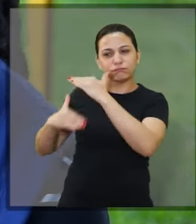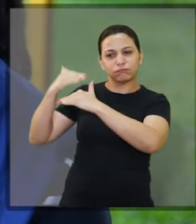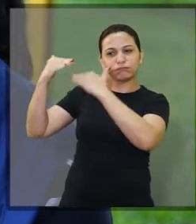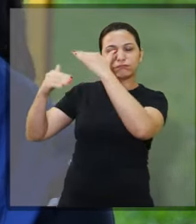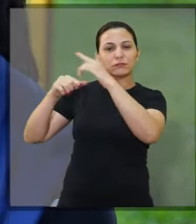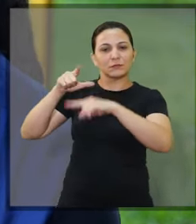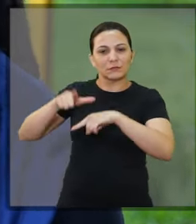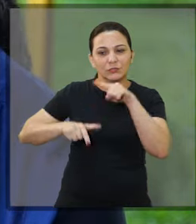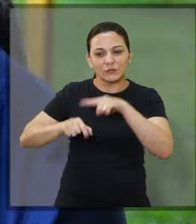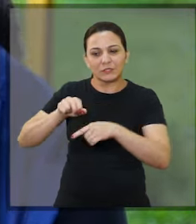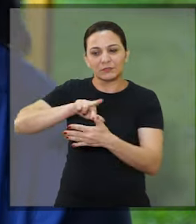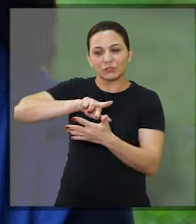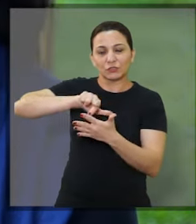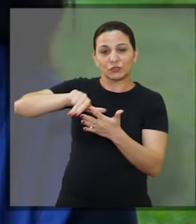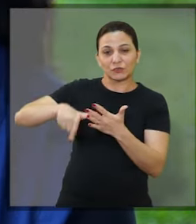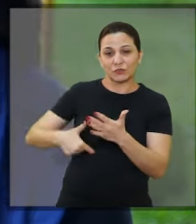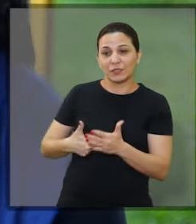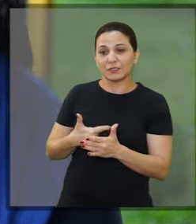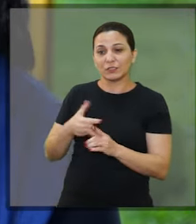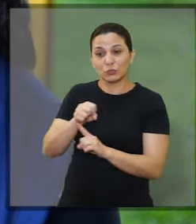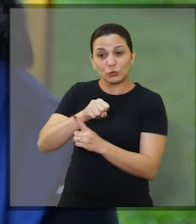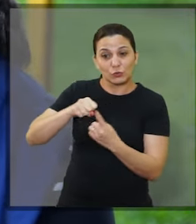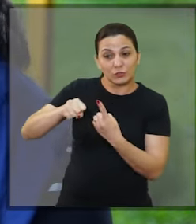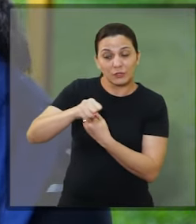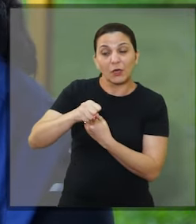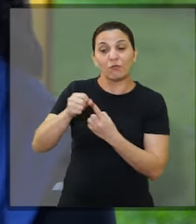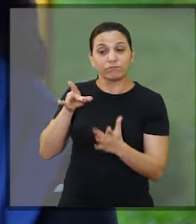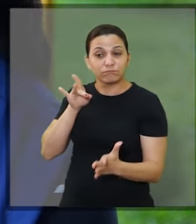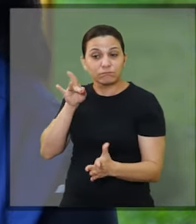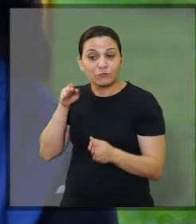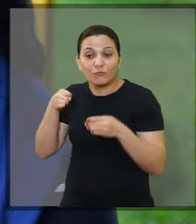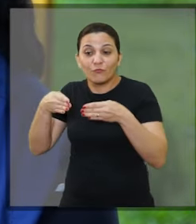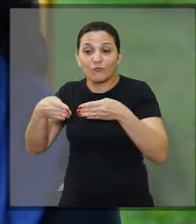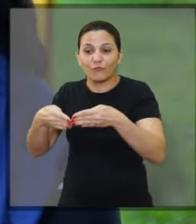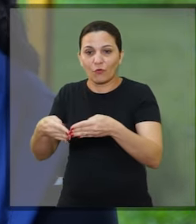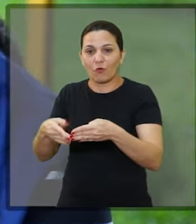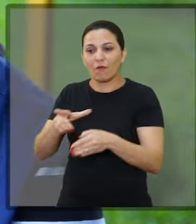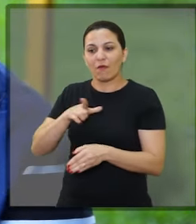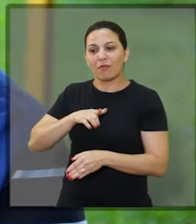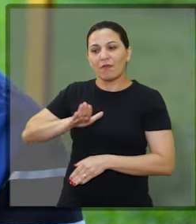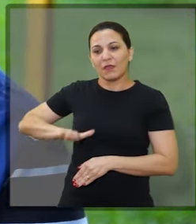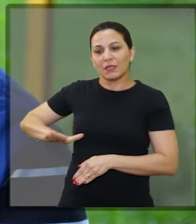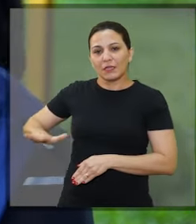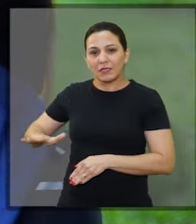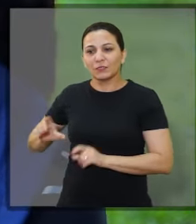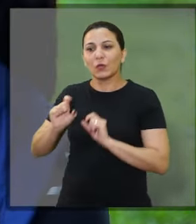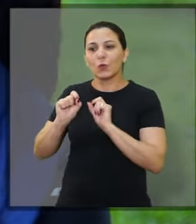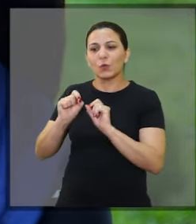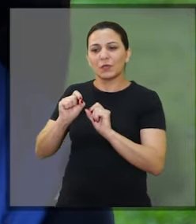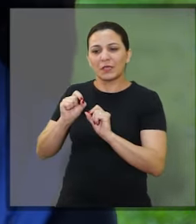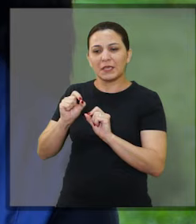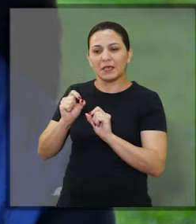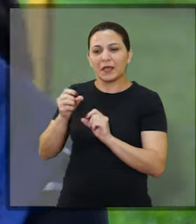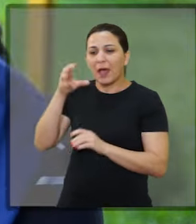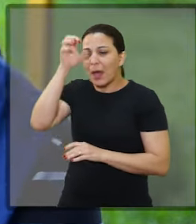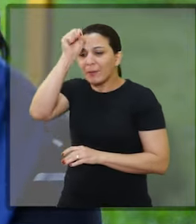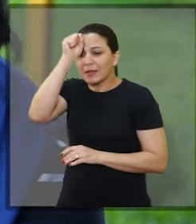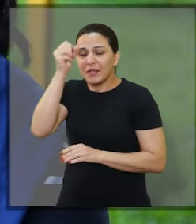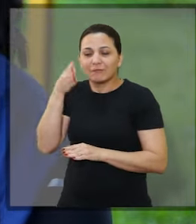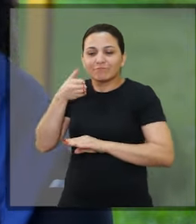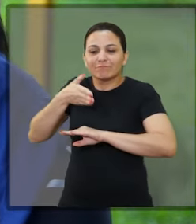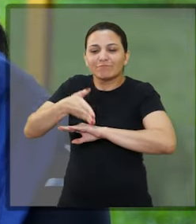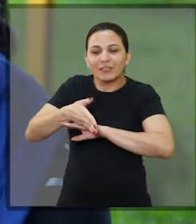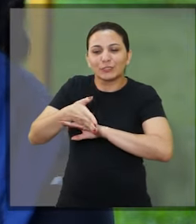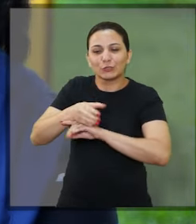atividades socialmente. E algumas crianças que também não frequentavam ambientes sociais, porque não